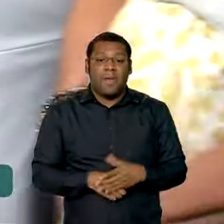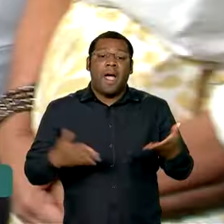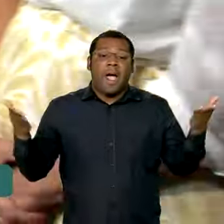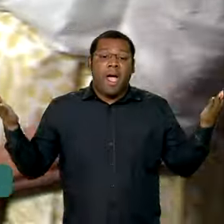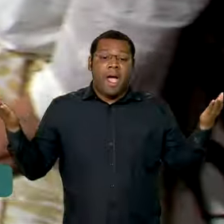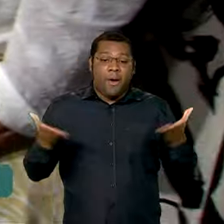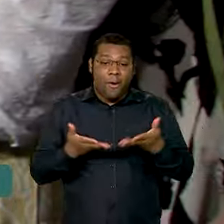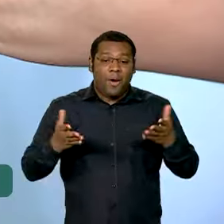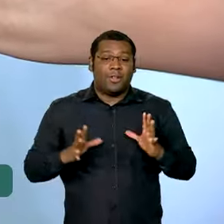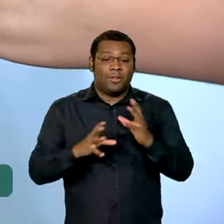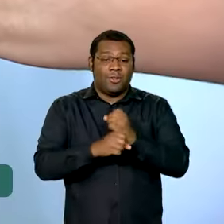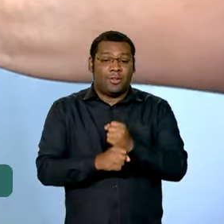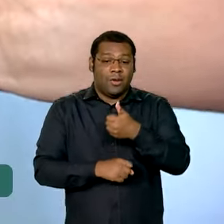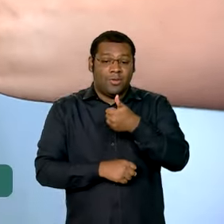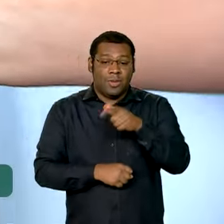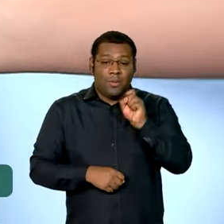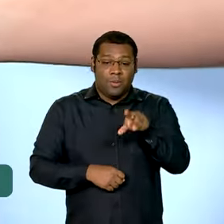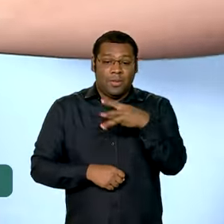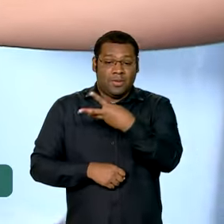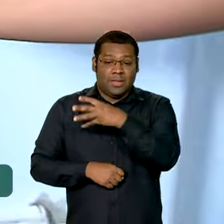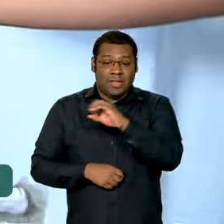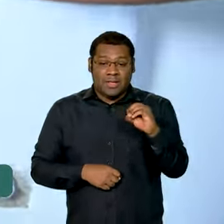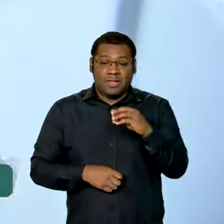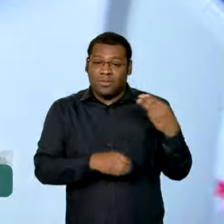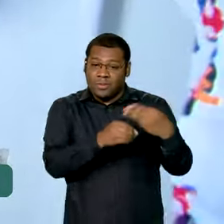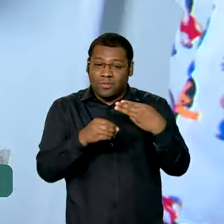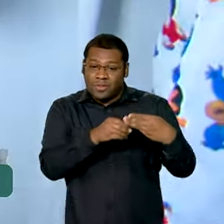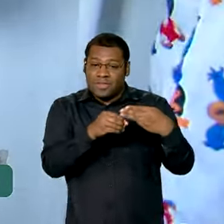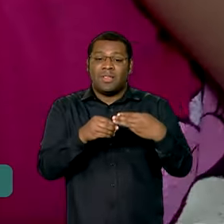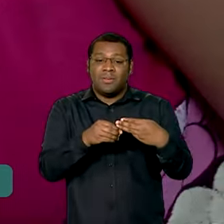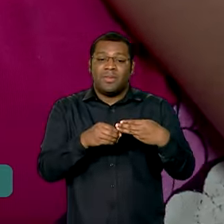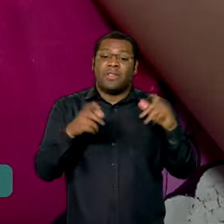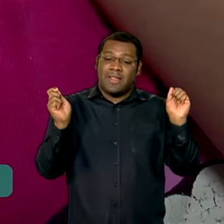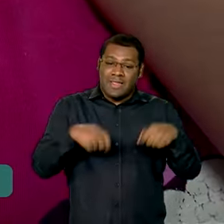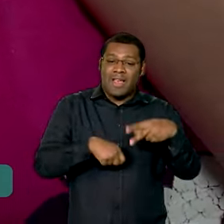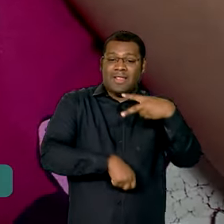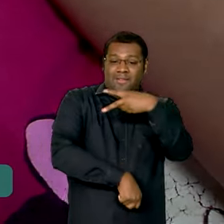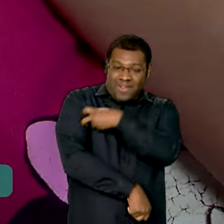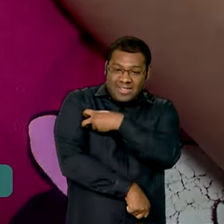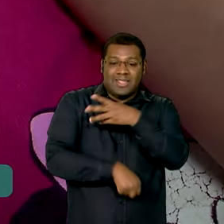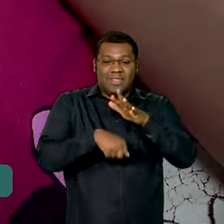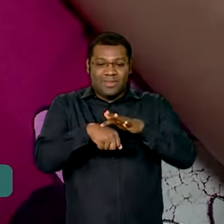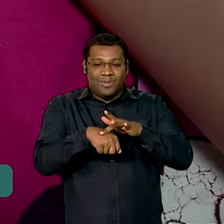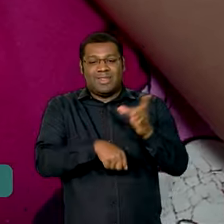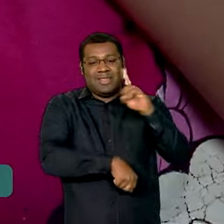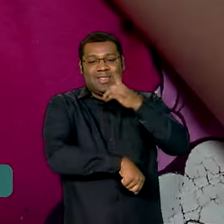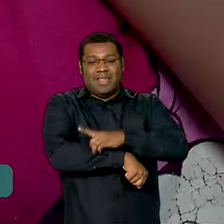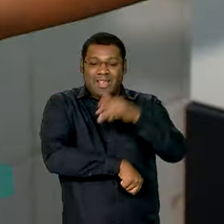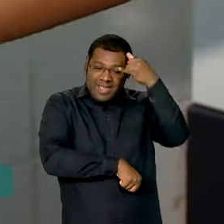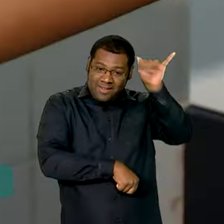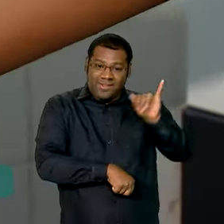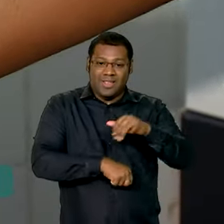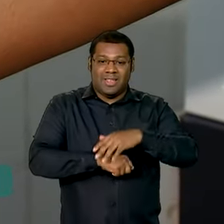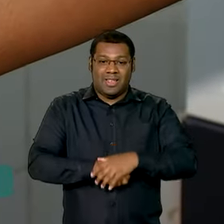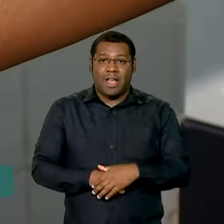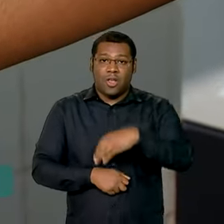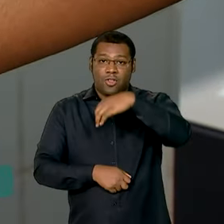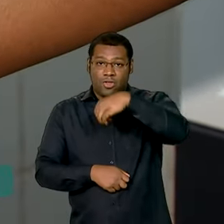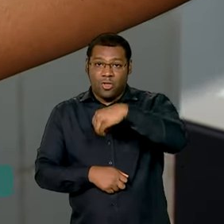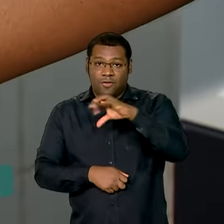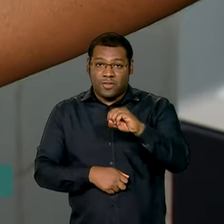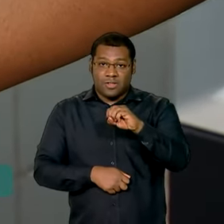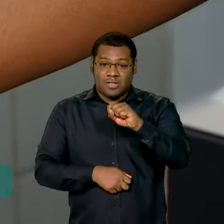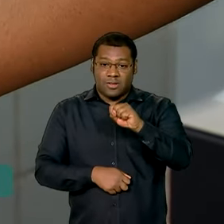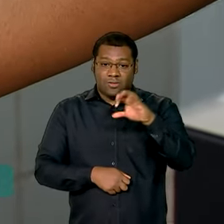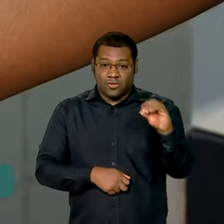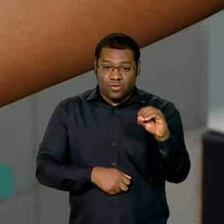agora um total de 1.300 municípios estão vacinando contra a doença. São mais de 980 mil doses nessa